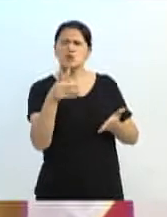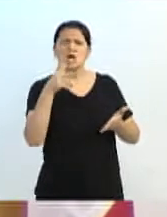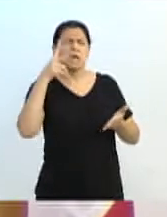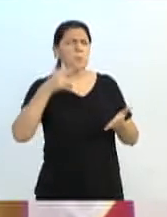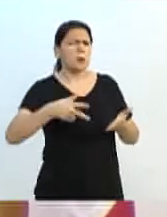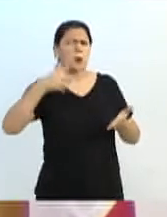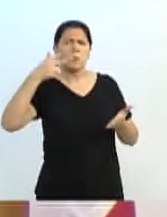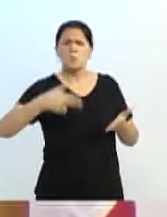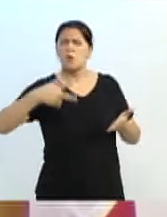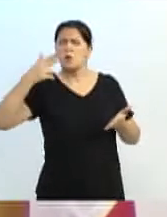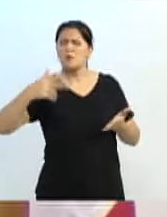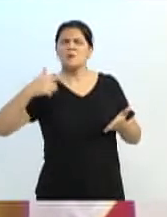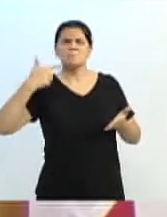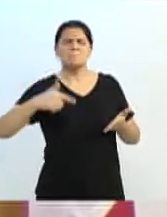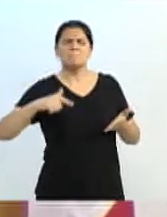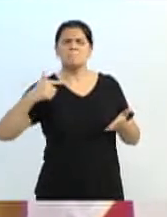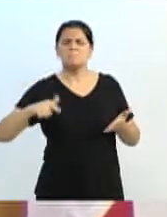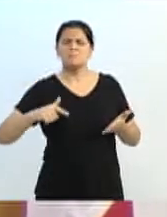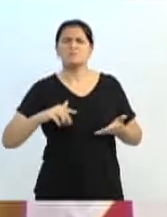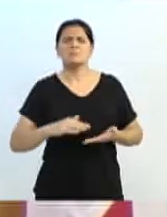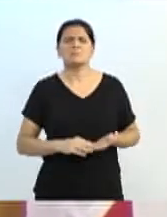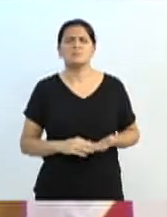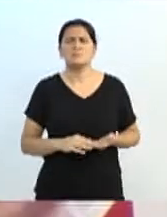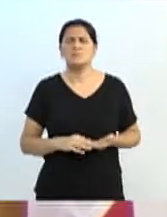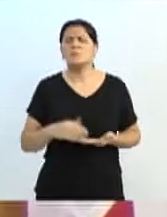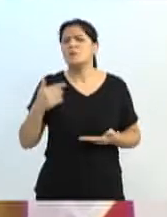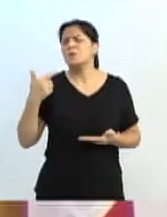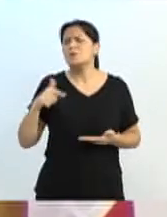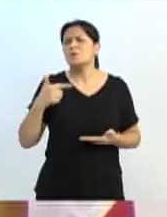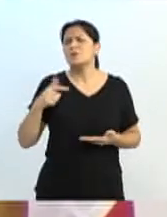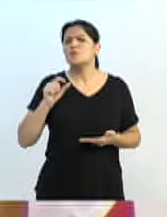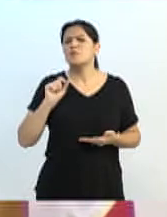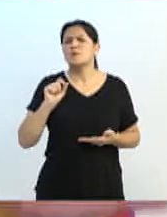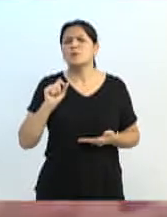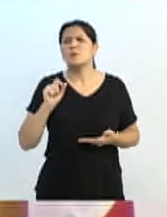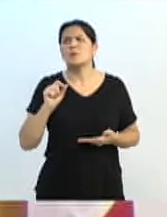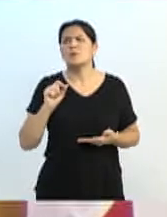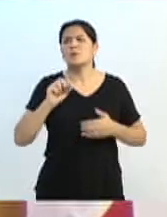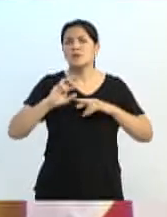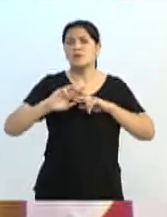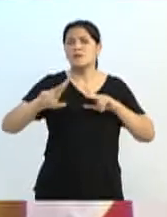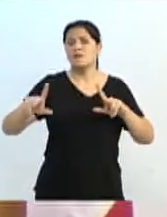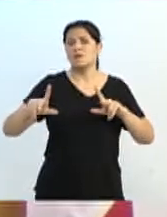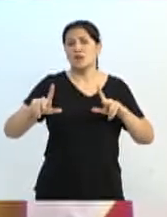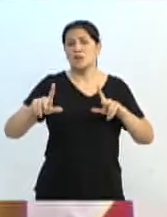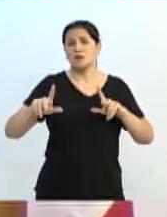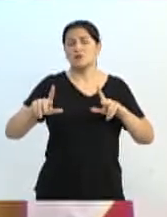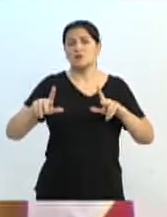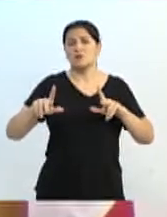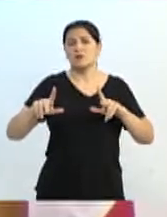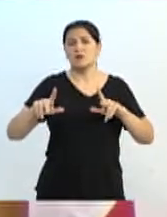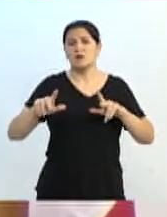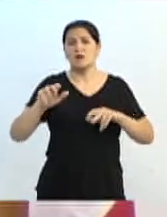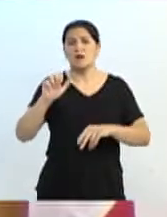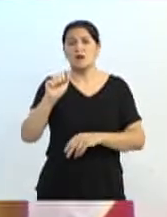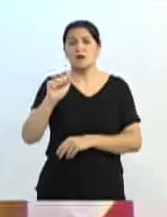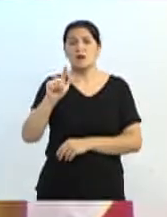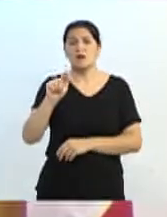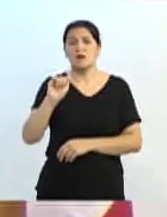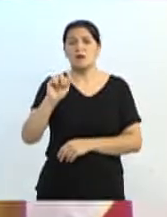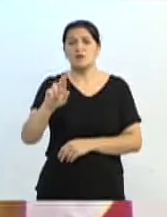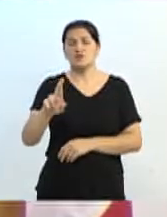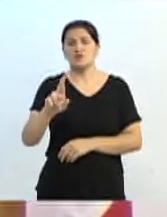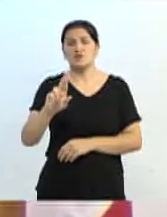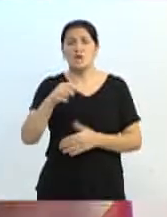Se não teve outro instrumento que deveria ter vindo da AGIR, a agência reguladora, e não